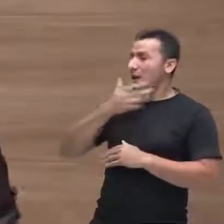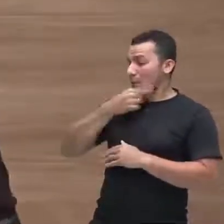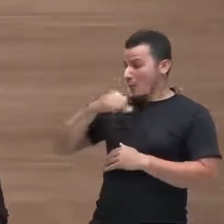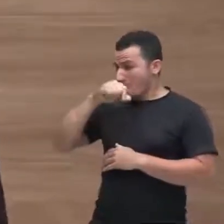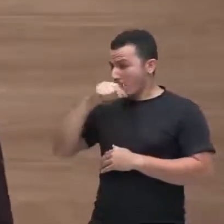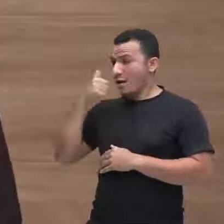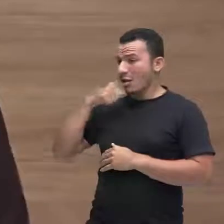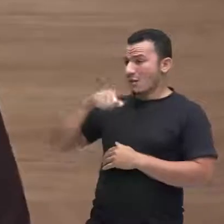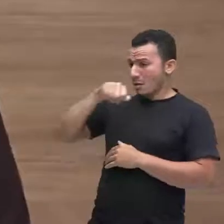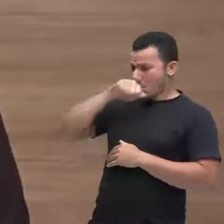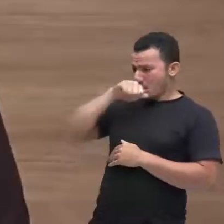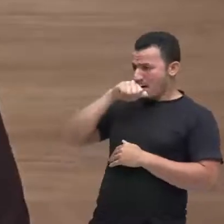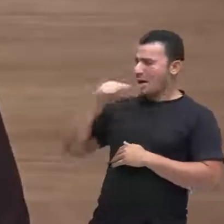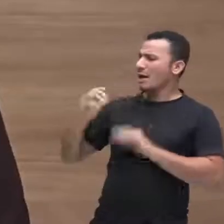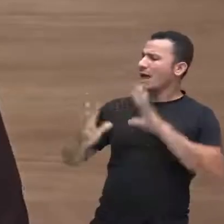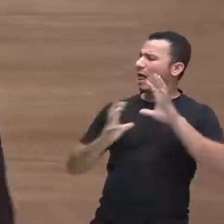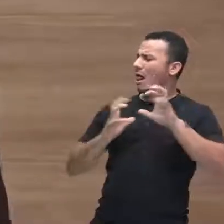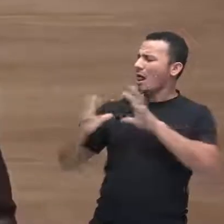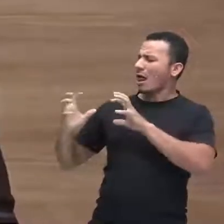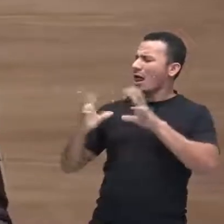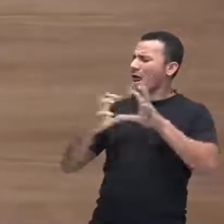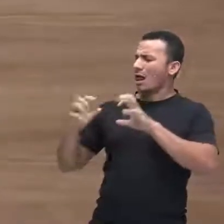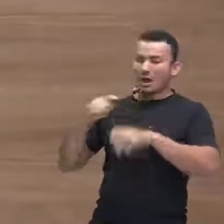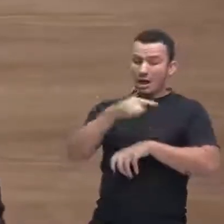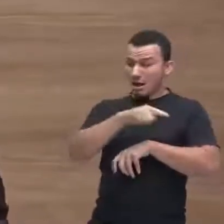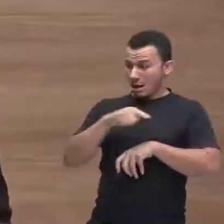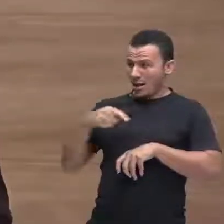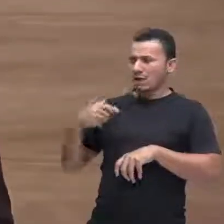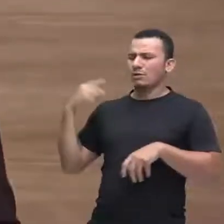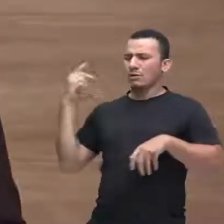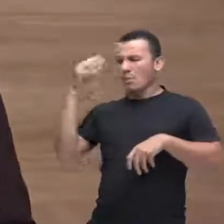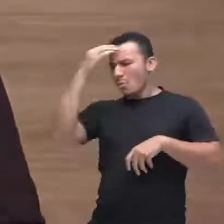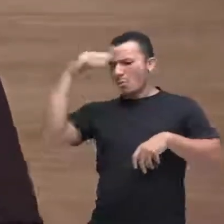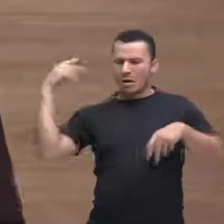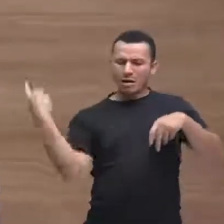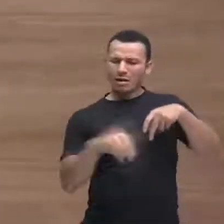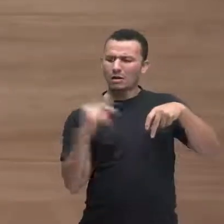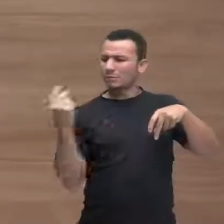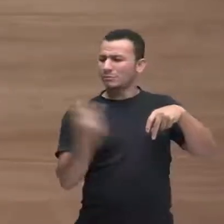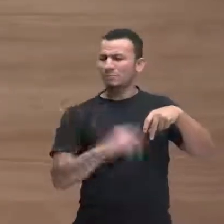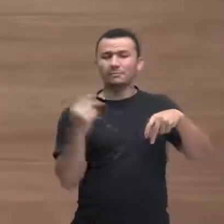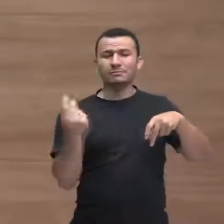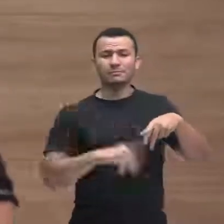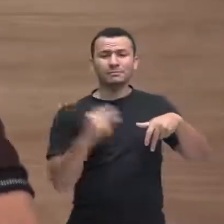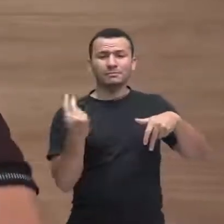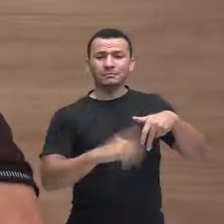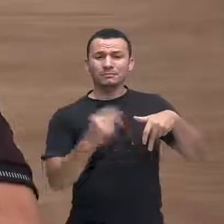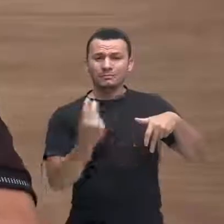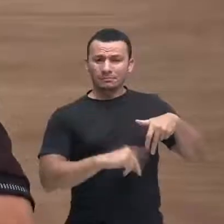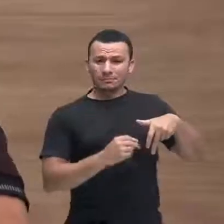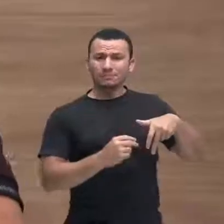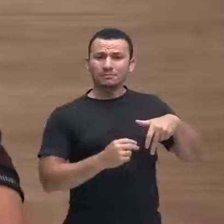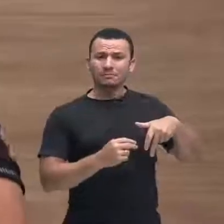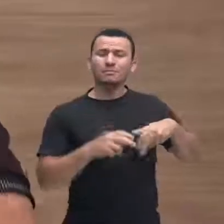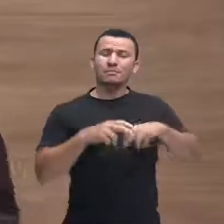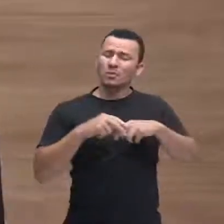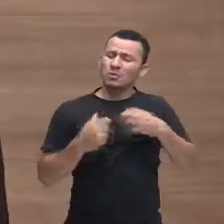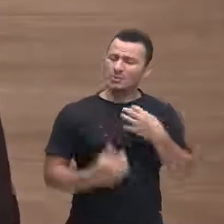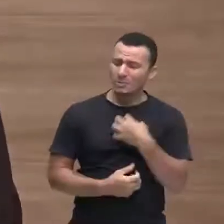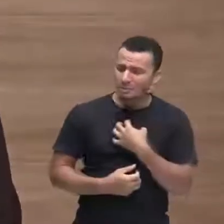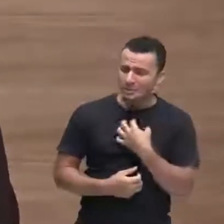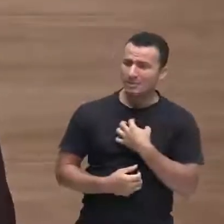ela levava uma surra. Ela era culpabilizada. E ela sempre passou a dizer, eu me sinto